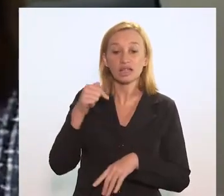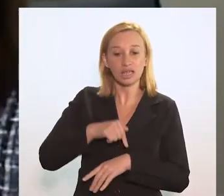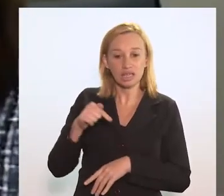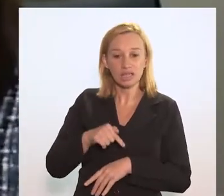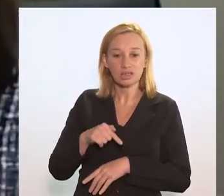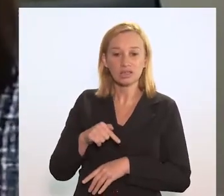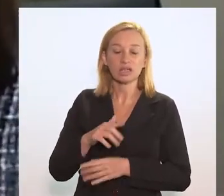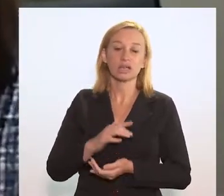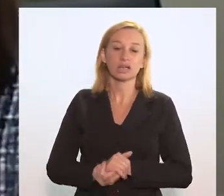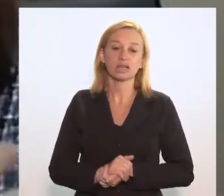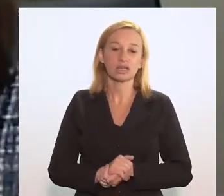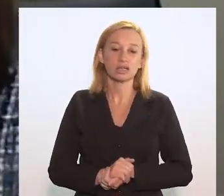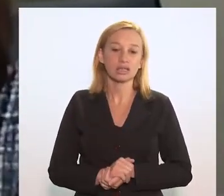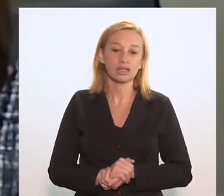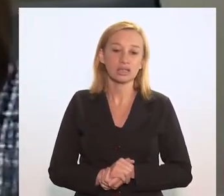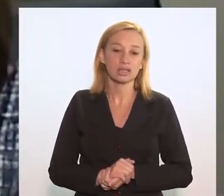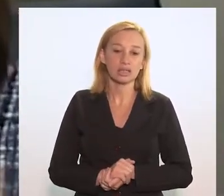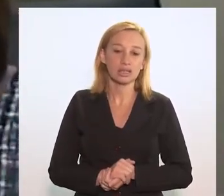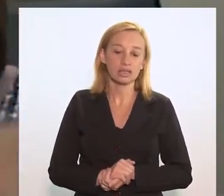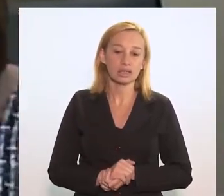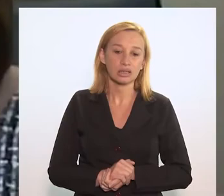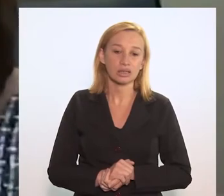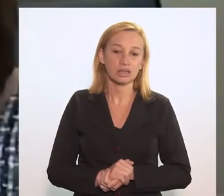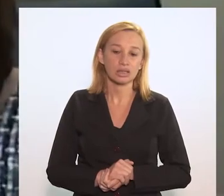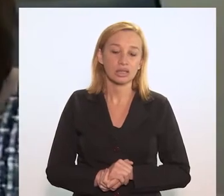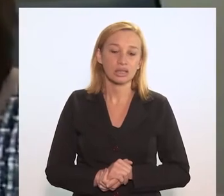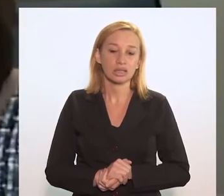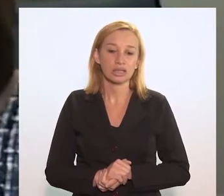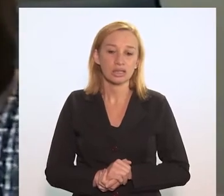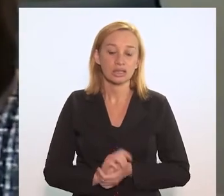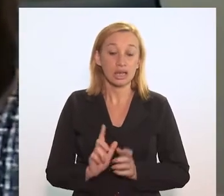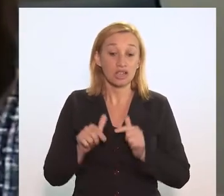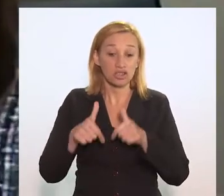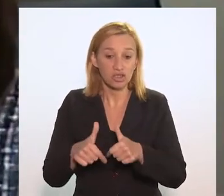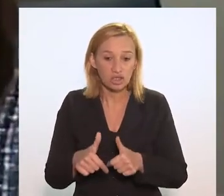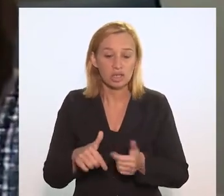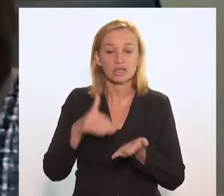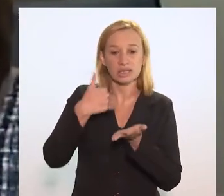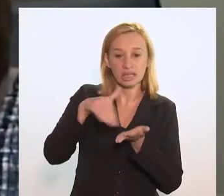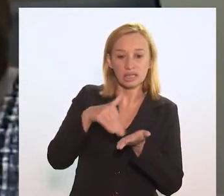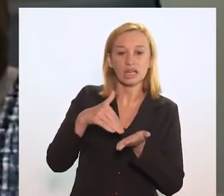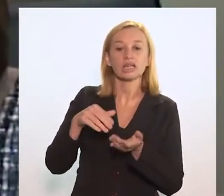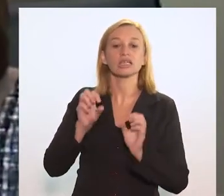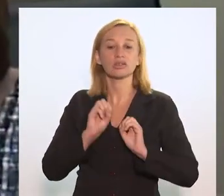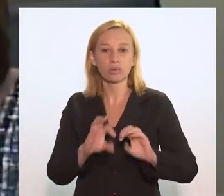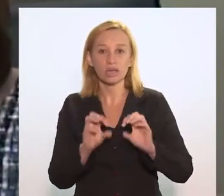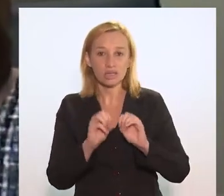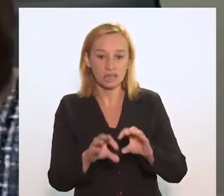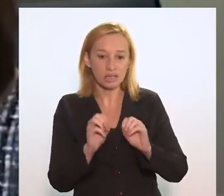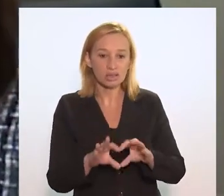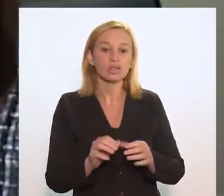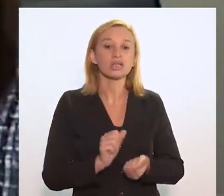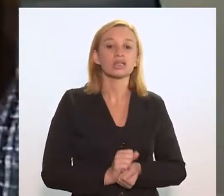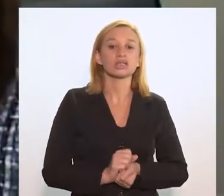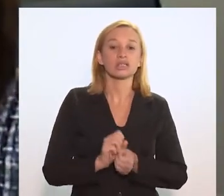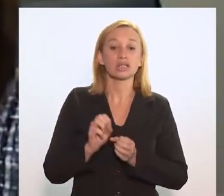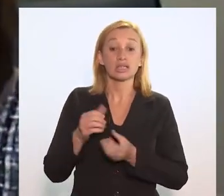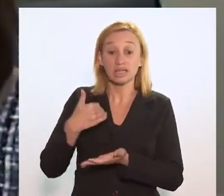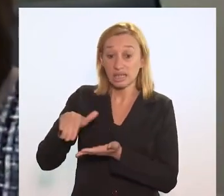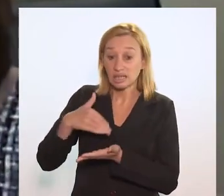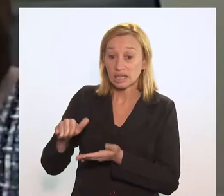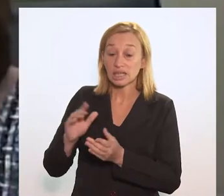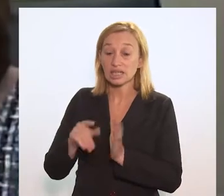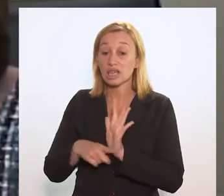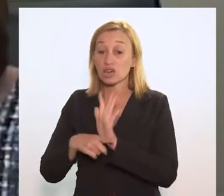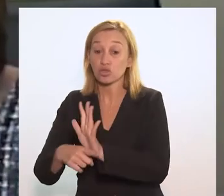falando aqui sobre a interseção, então, passando pela Secretaria de Educação, pela Secretaria